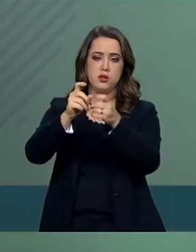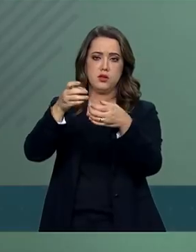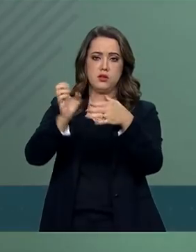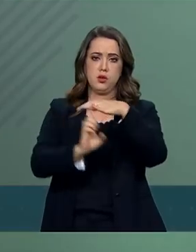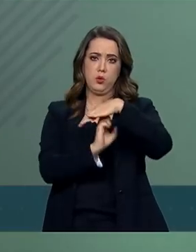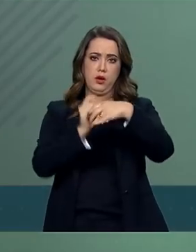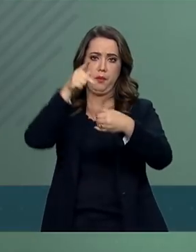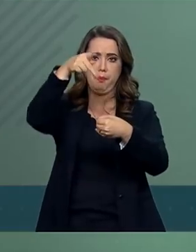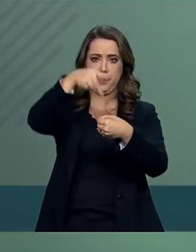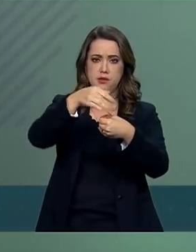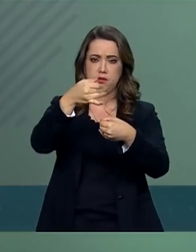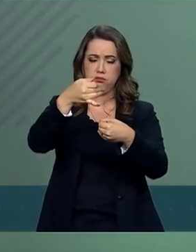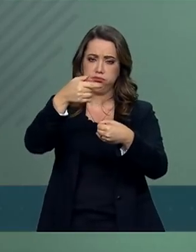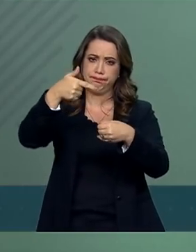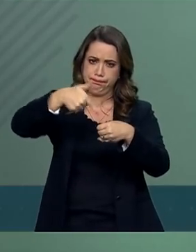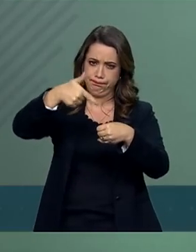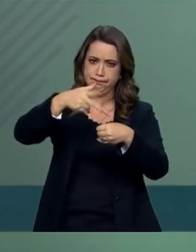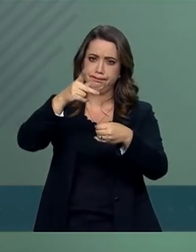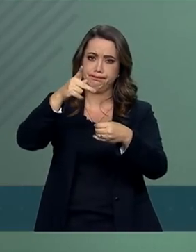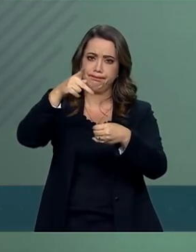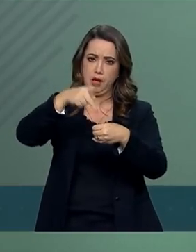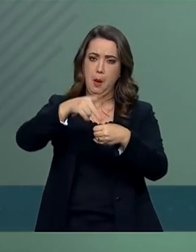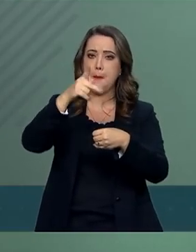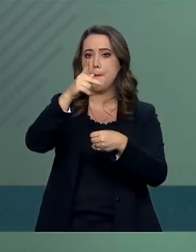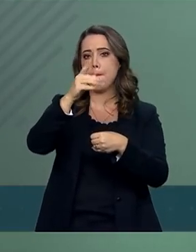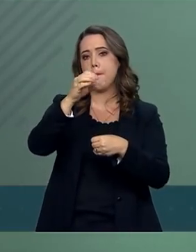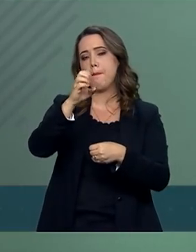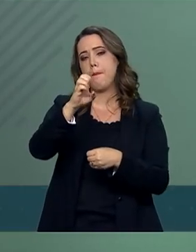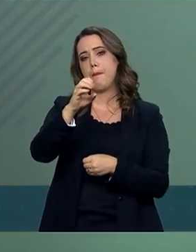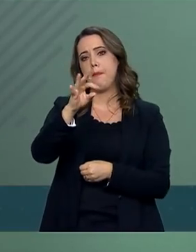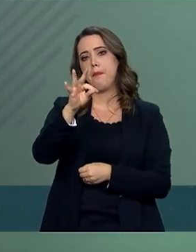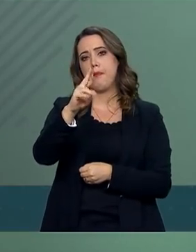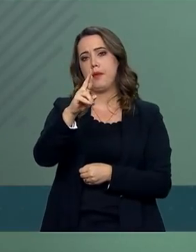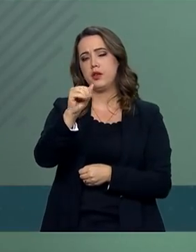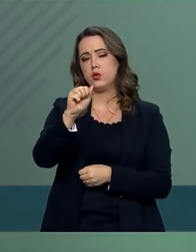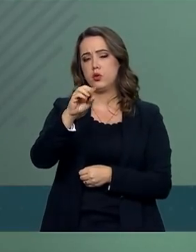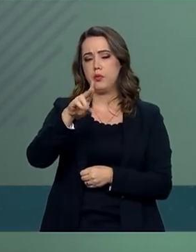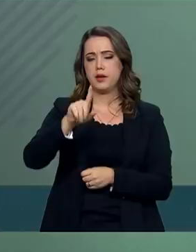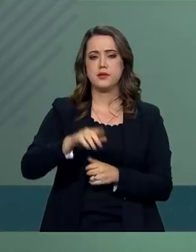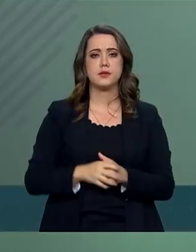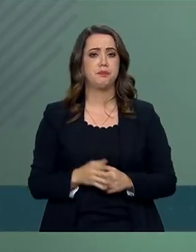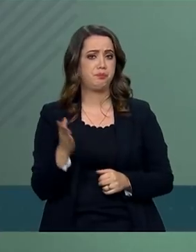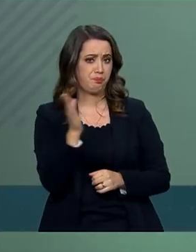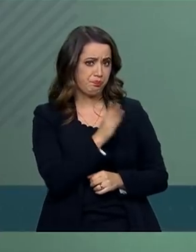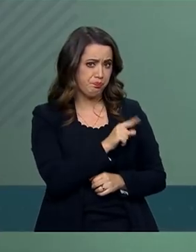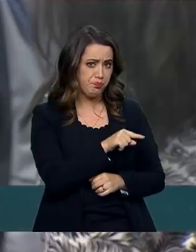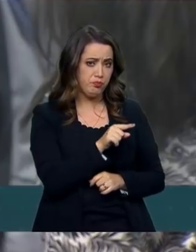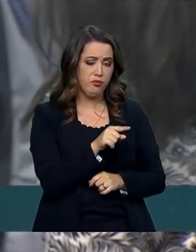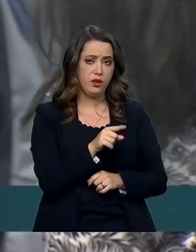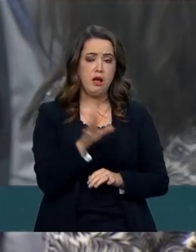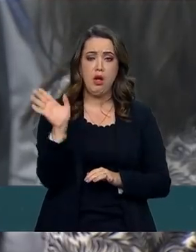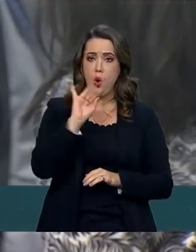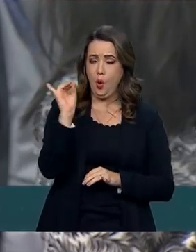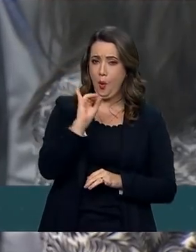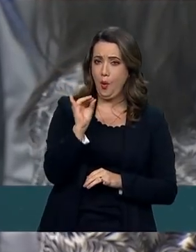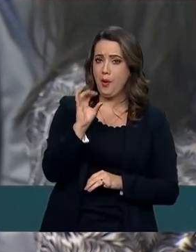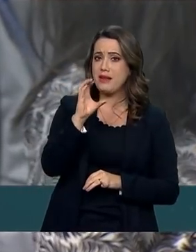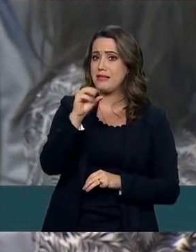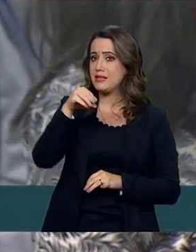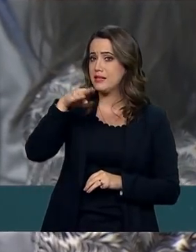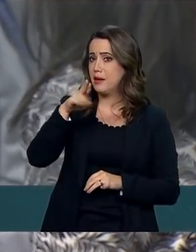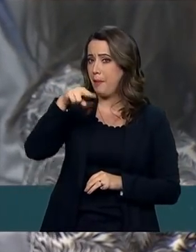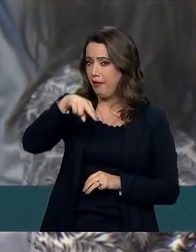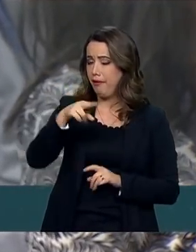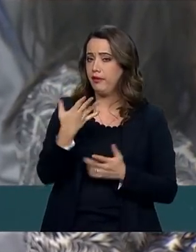Oi, porta-voz, Bárbara Baião, da CBN. Tudo bem, Márcia. Tudo bem. Eu queria falar sobre o Banco de Talentos. Sim. O